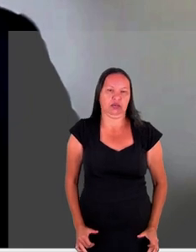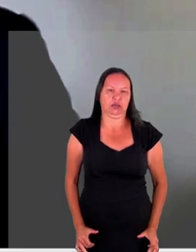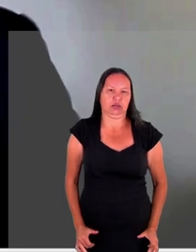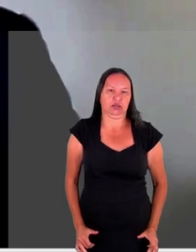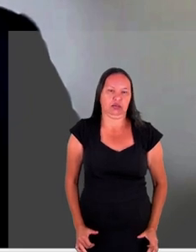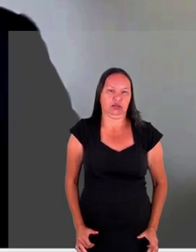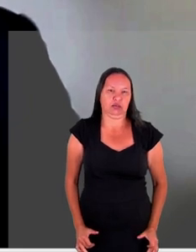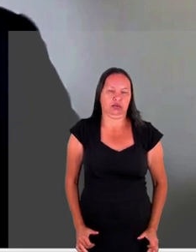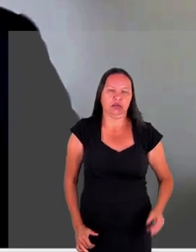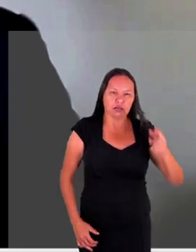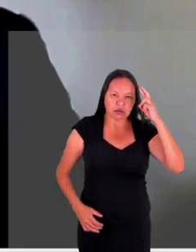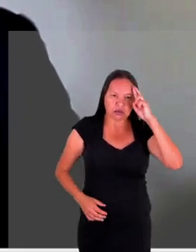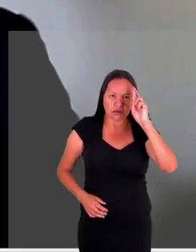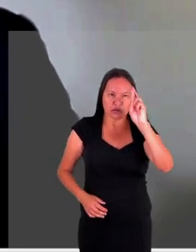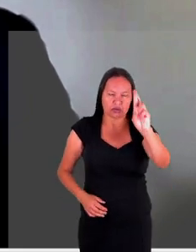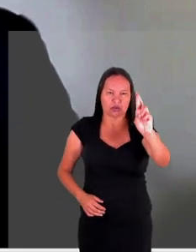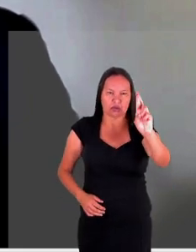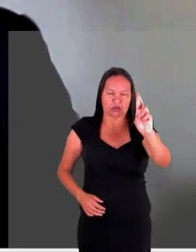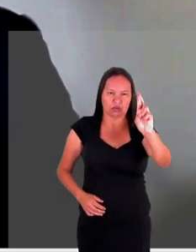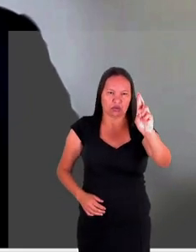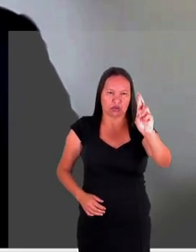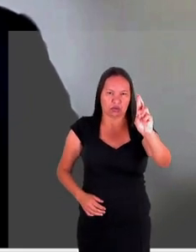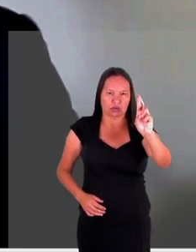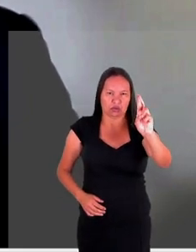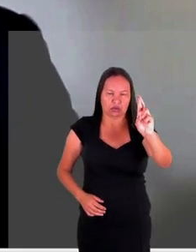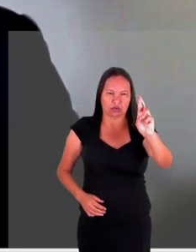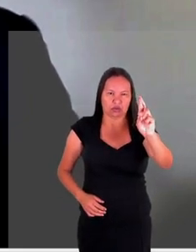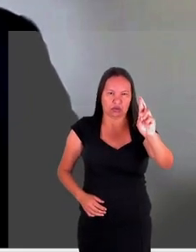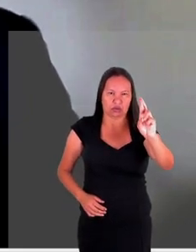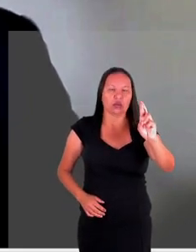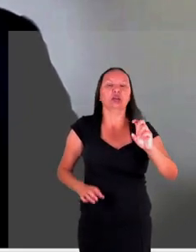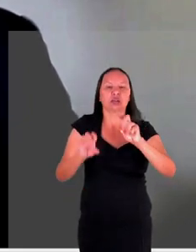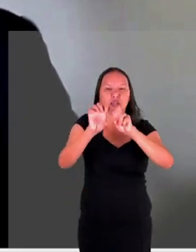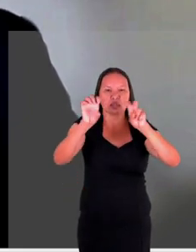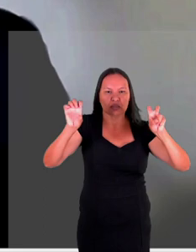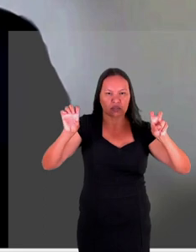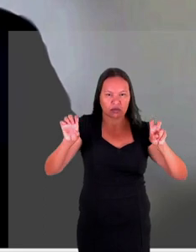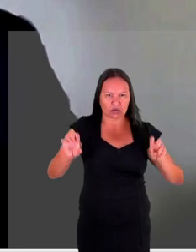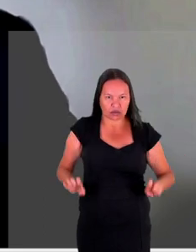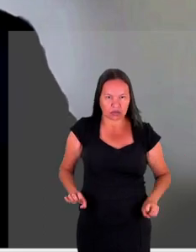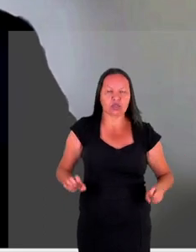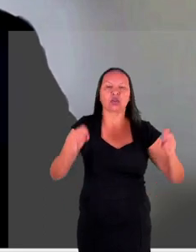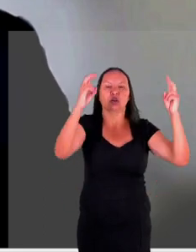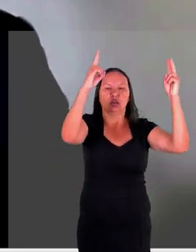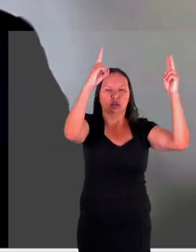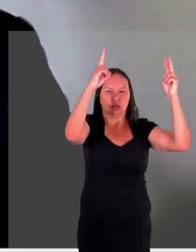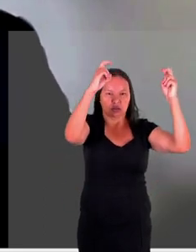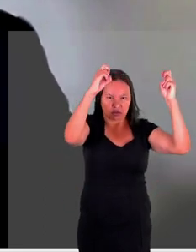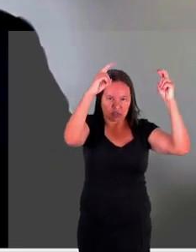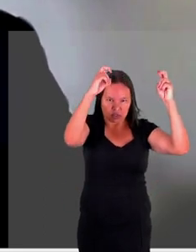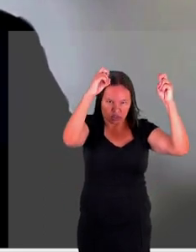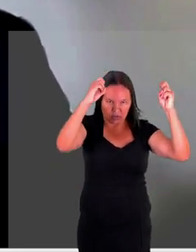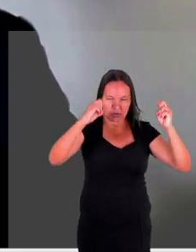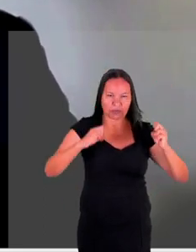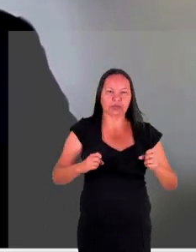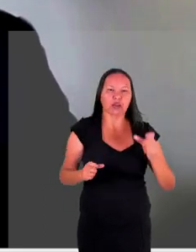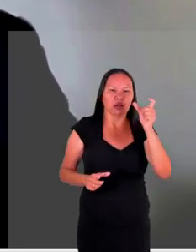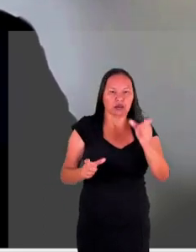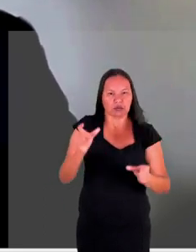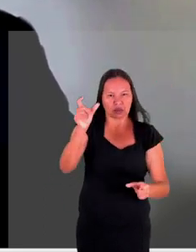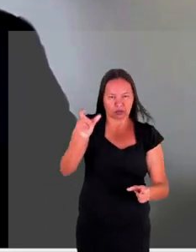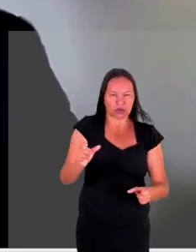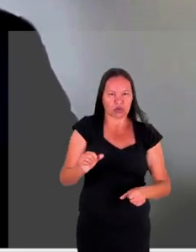reconhecimento da situação ensejadora dessa qualidade por si só já qualifica essa pessoa como